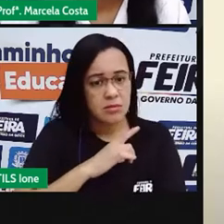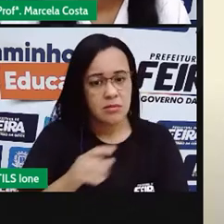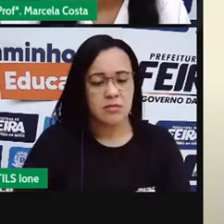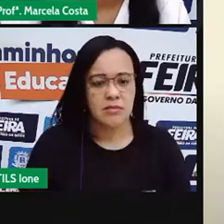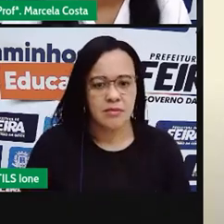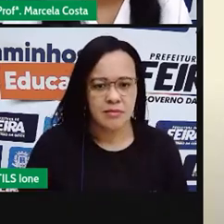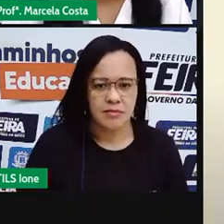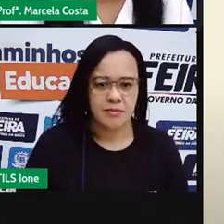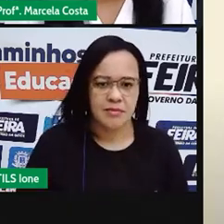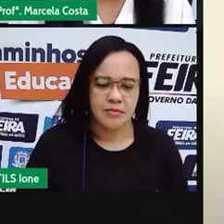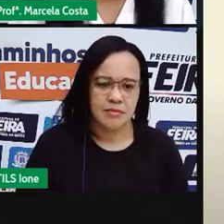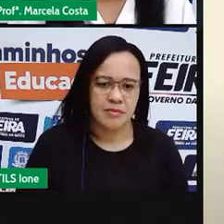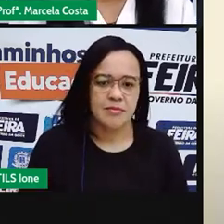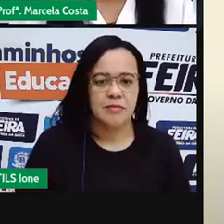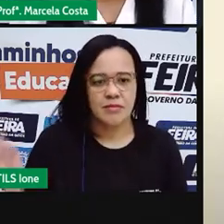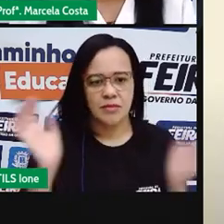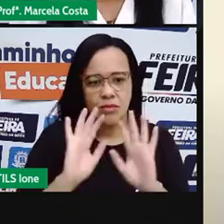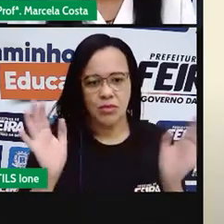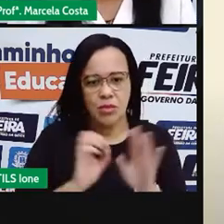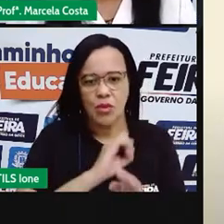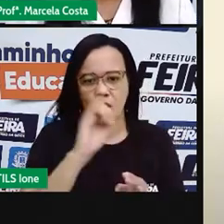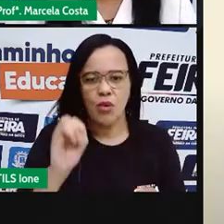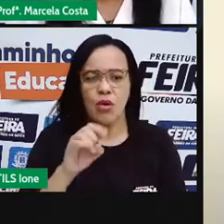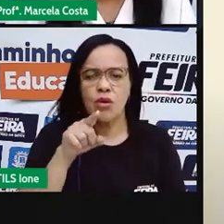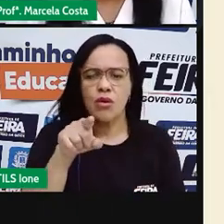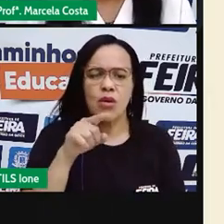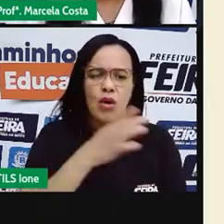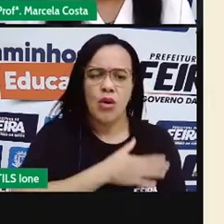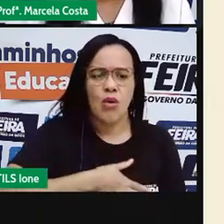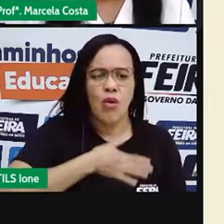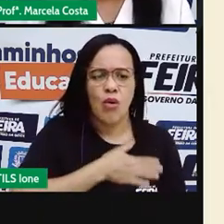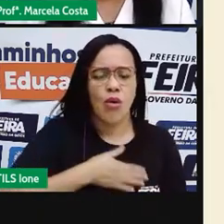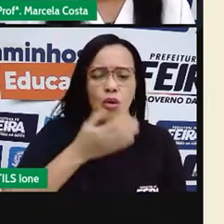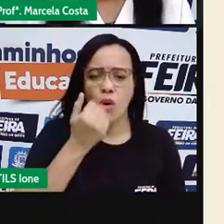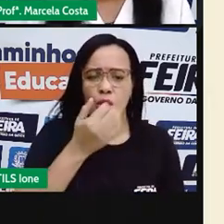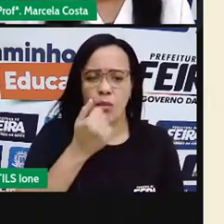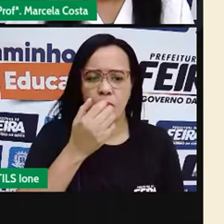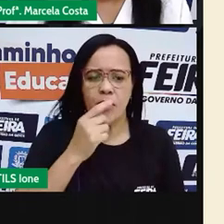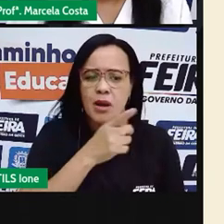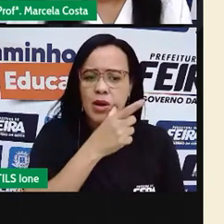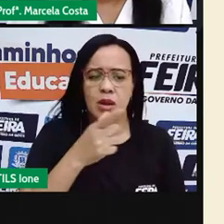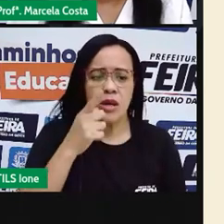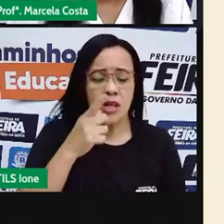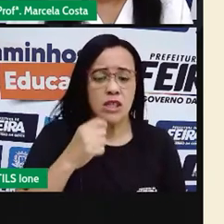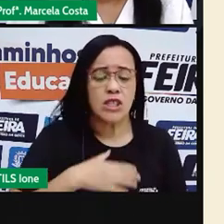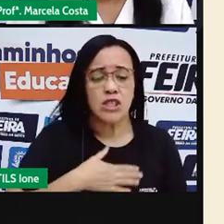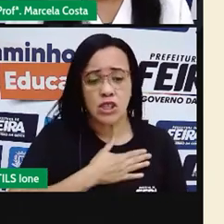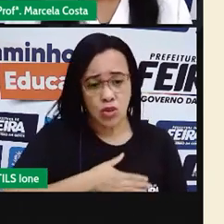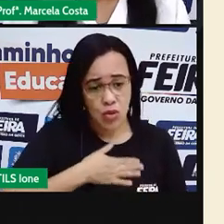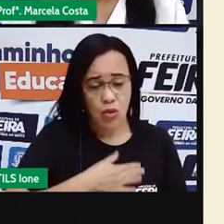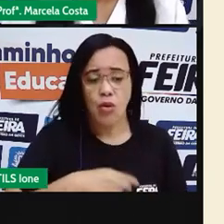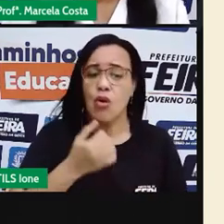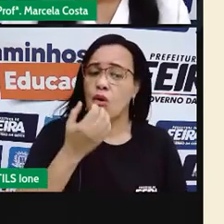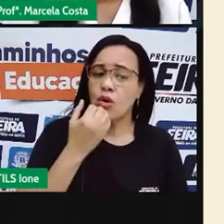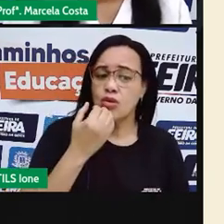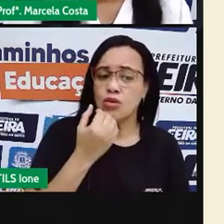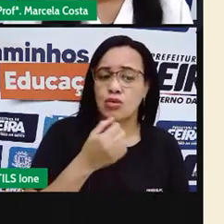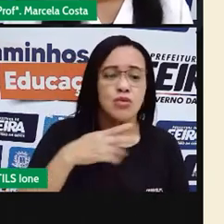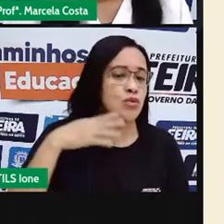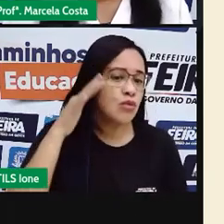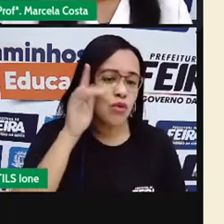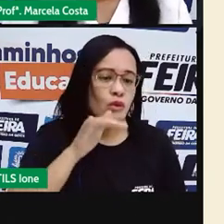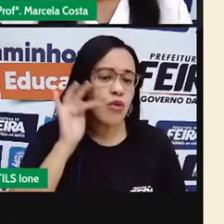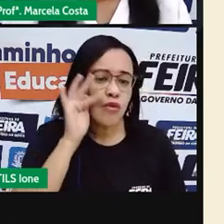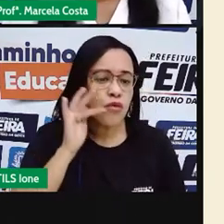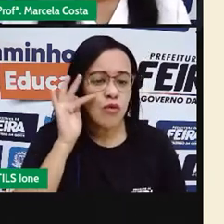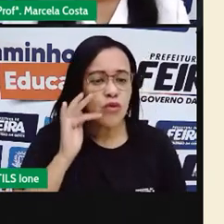Oi, eu sou o Diego. O que você gosta de comer durante o recreio? Eu gosto de comer doces, frutas e hambúrguer. Na